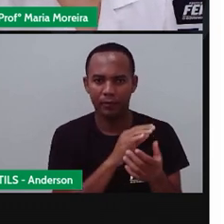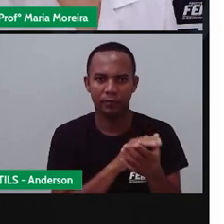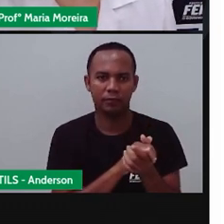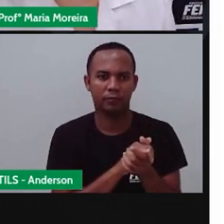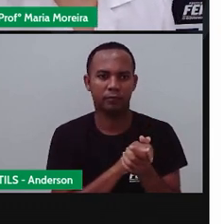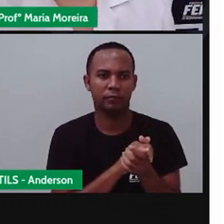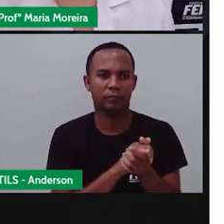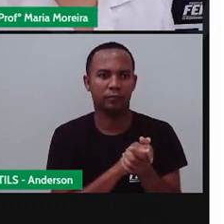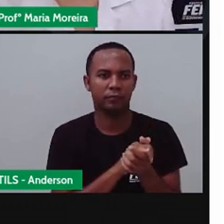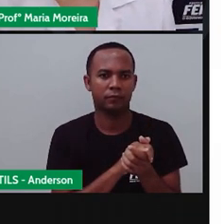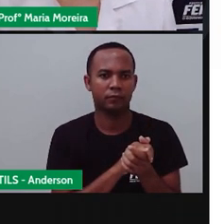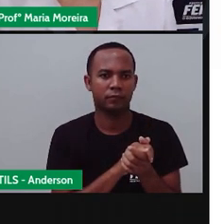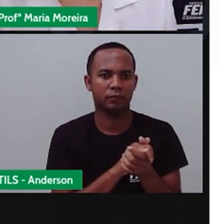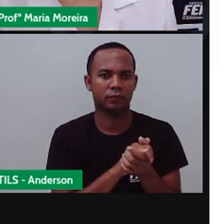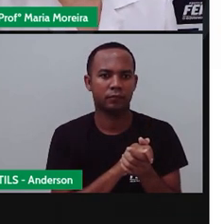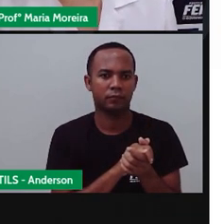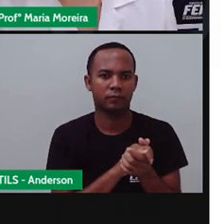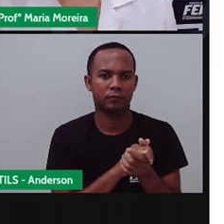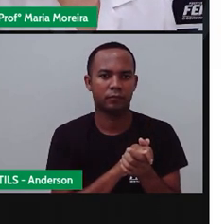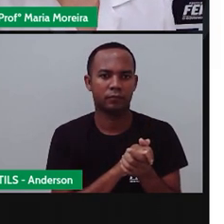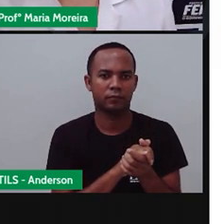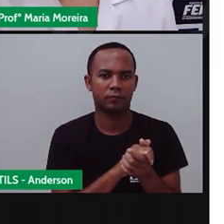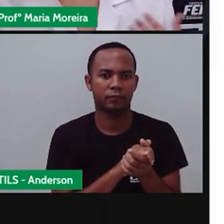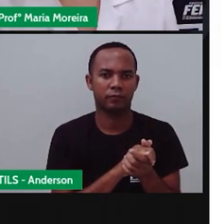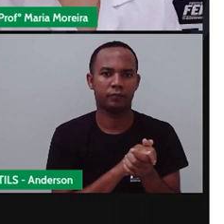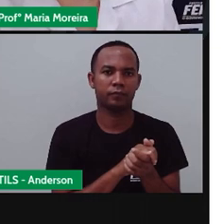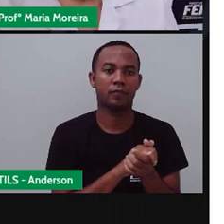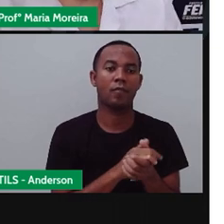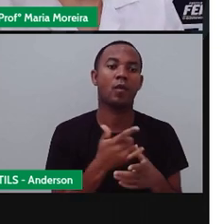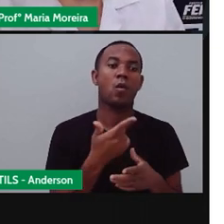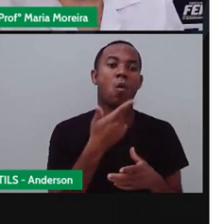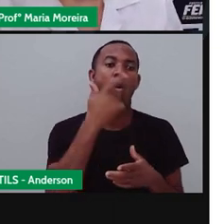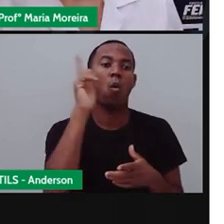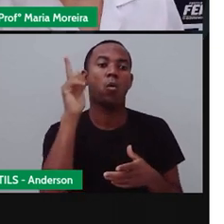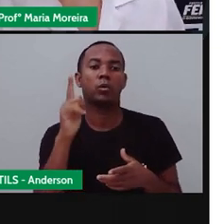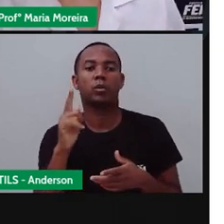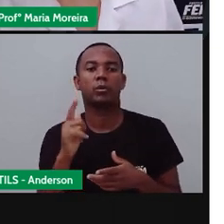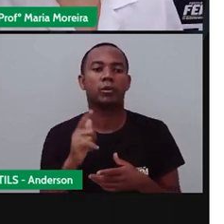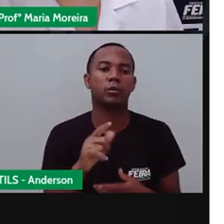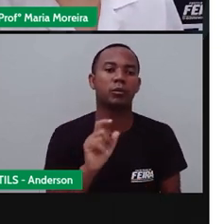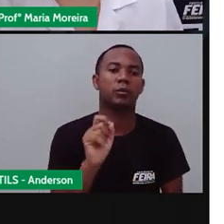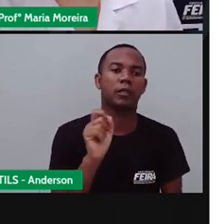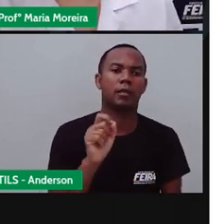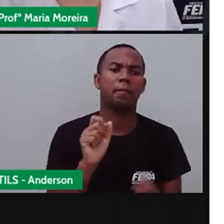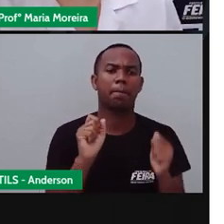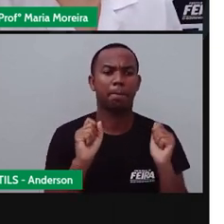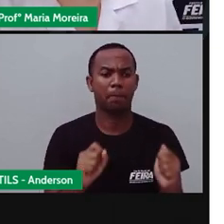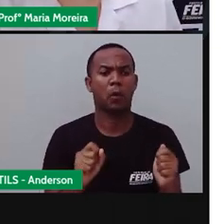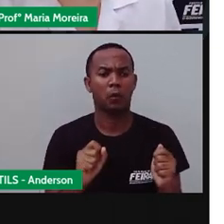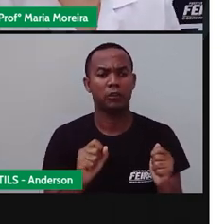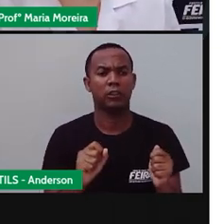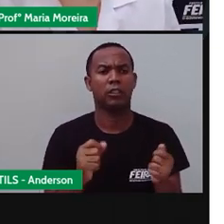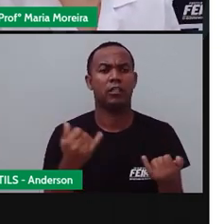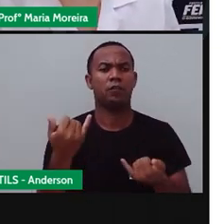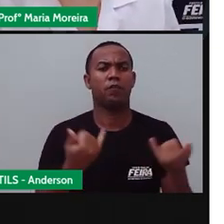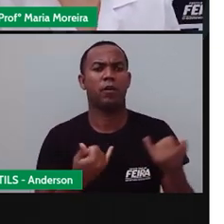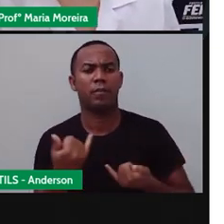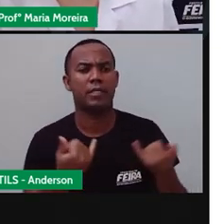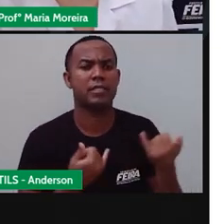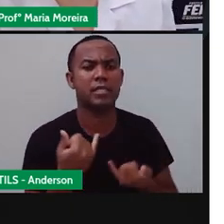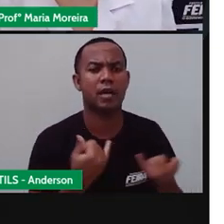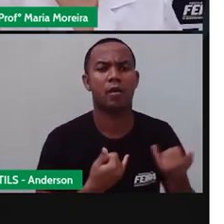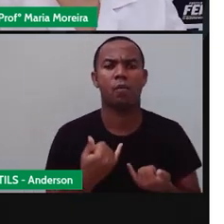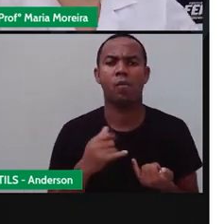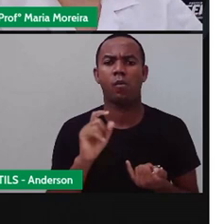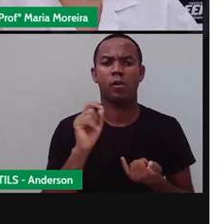movendo, você vai visualizando. Em outros casos, né, eles podem nos fornecer informações como